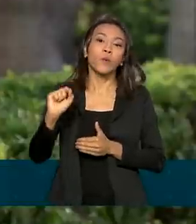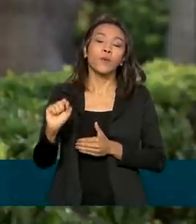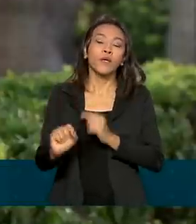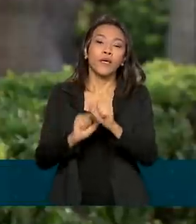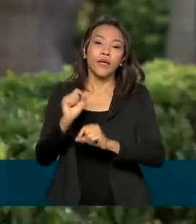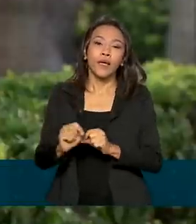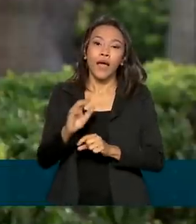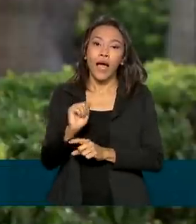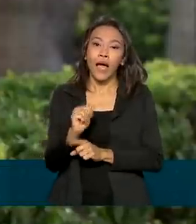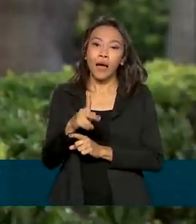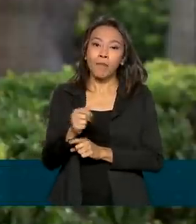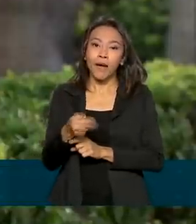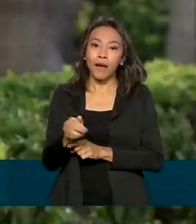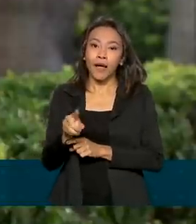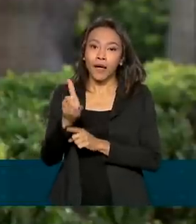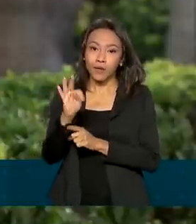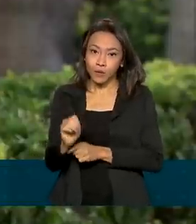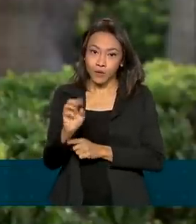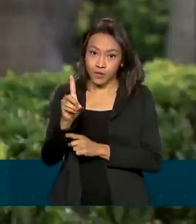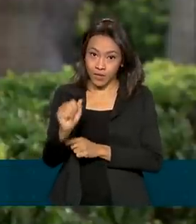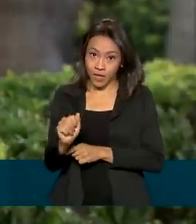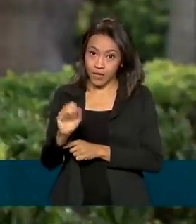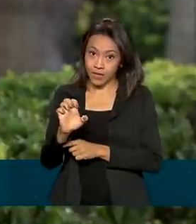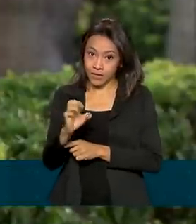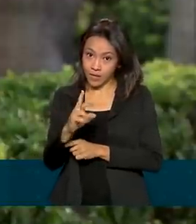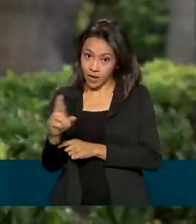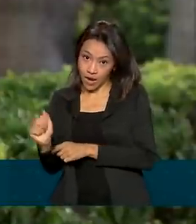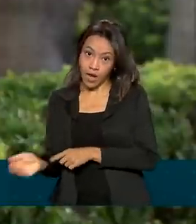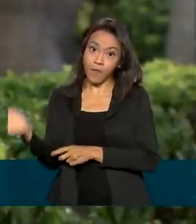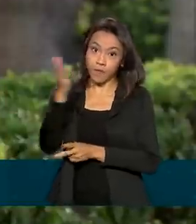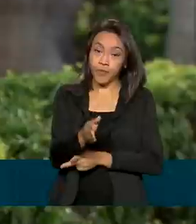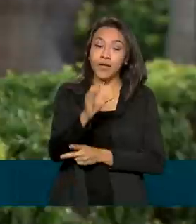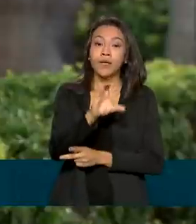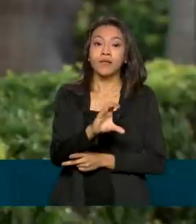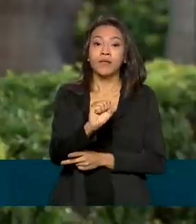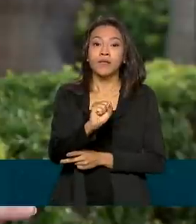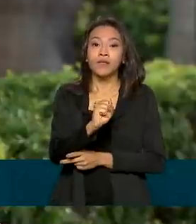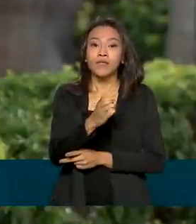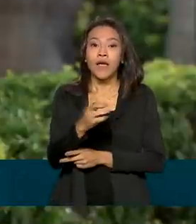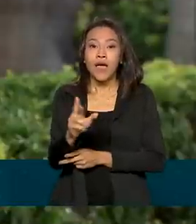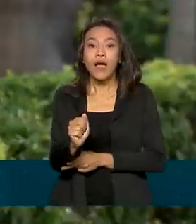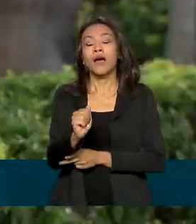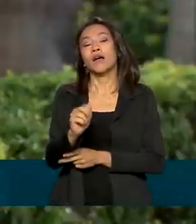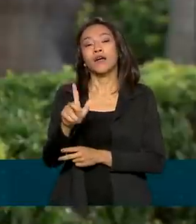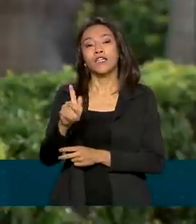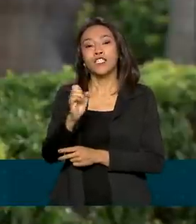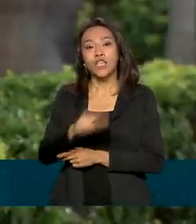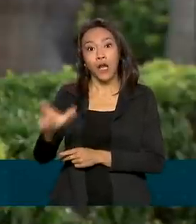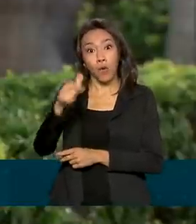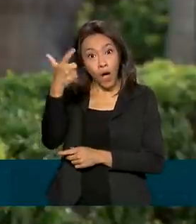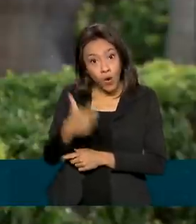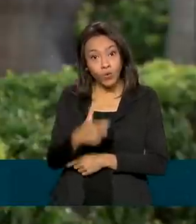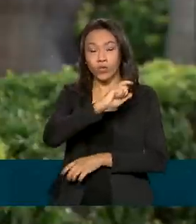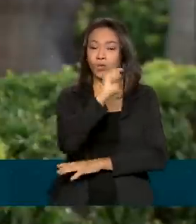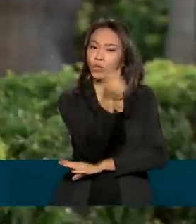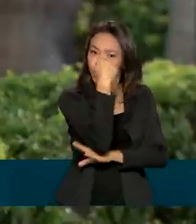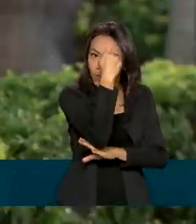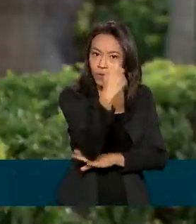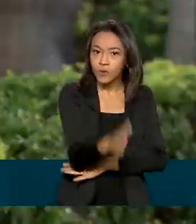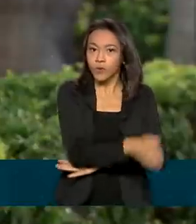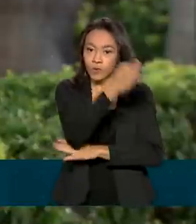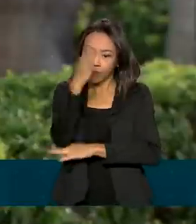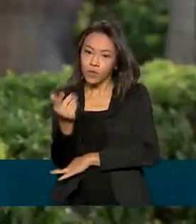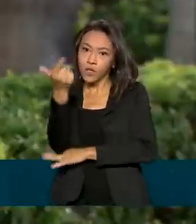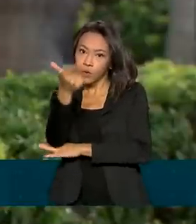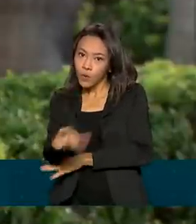nacionais de aparados da Serra e Serra Geral, na divisa dos municípios de Cambará do Sul, no Rio Grande do Sul e Praia